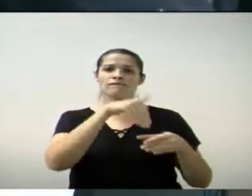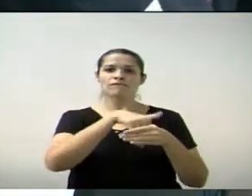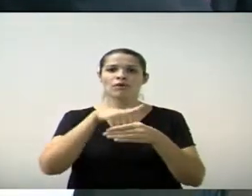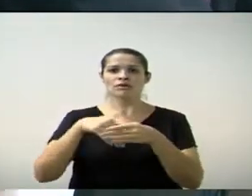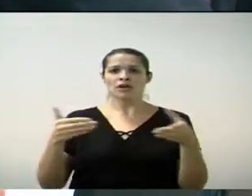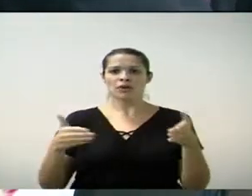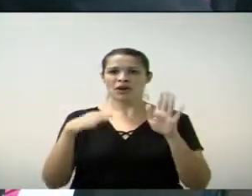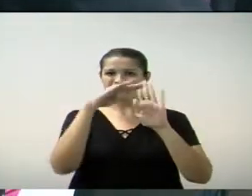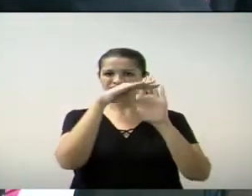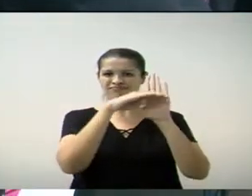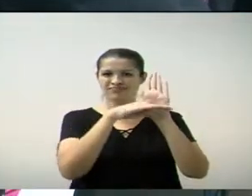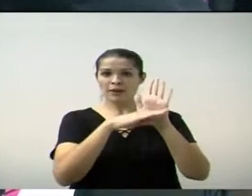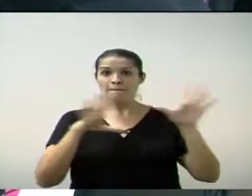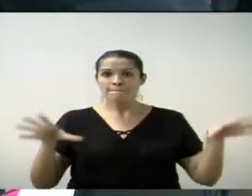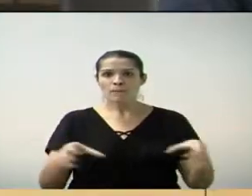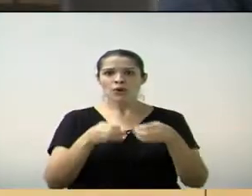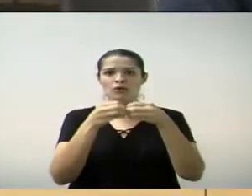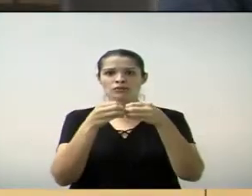as moções em bloco.